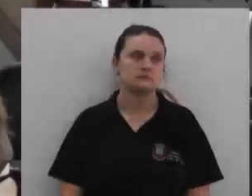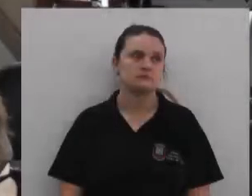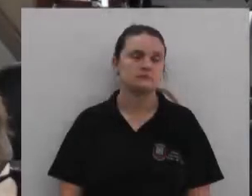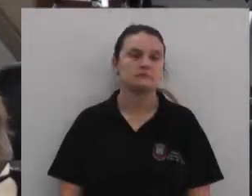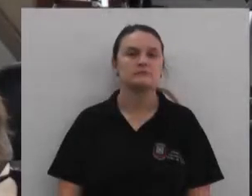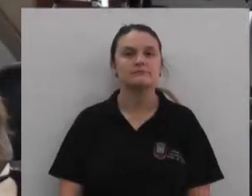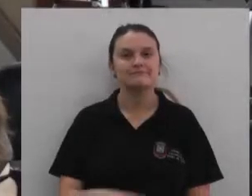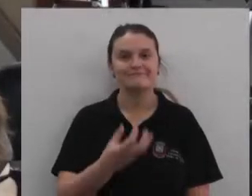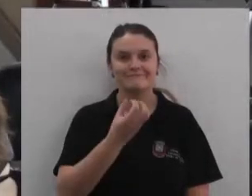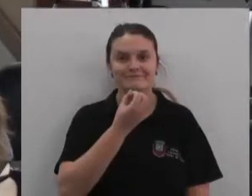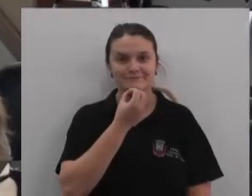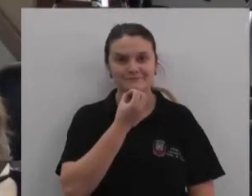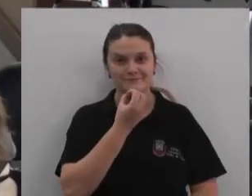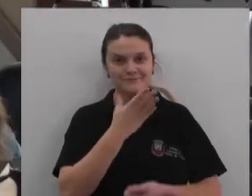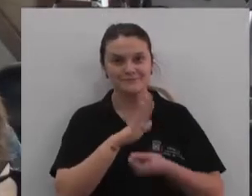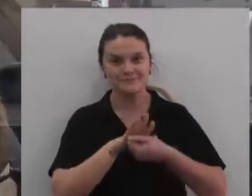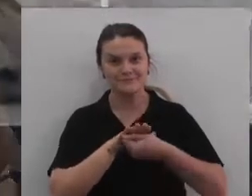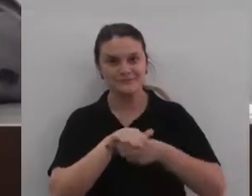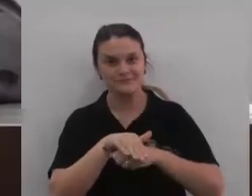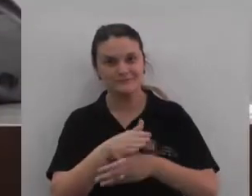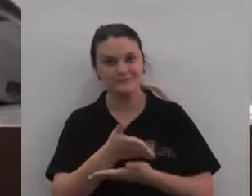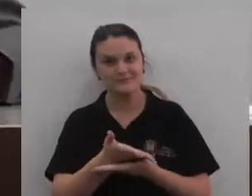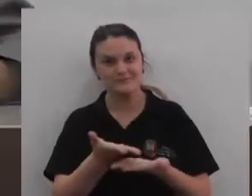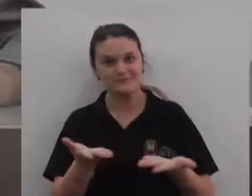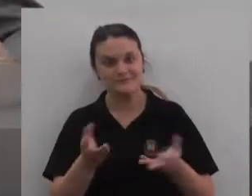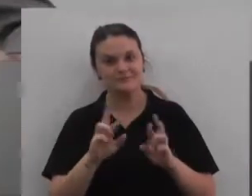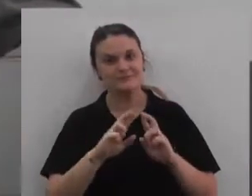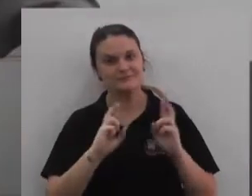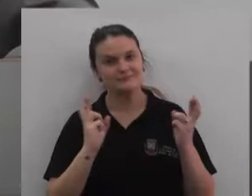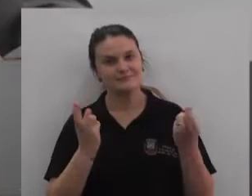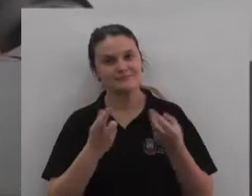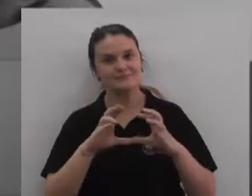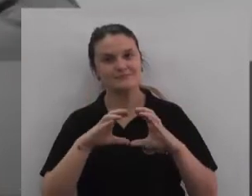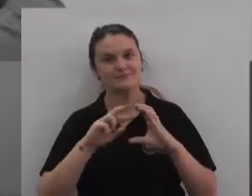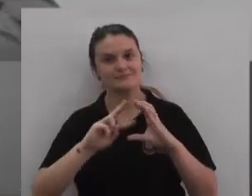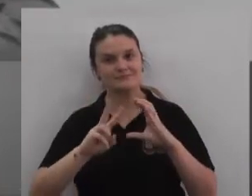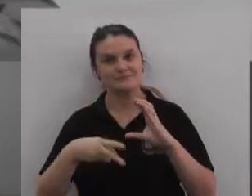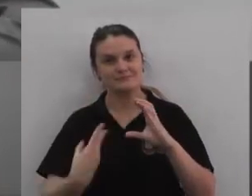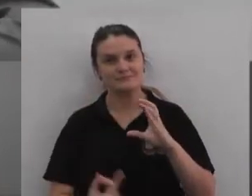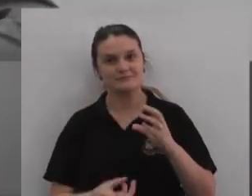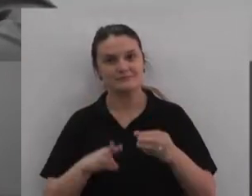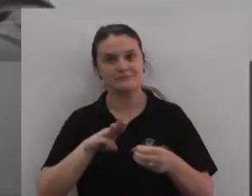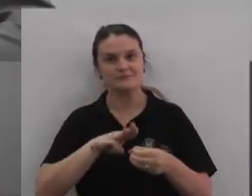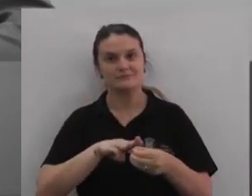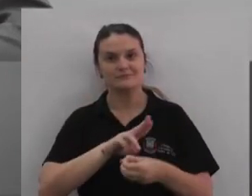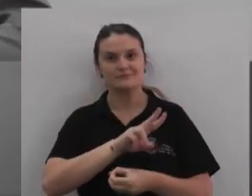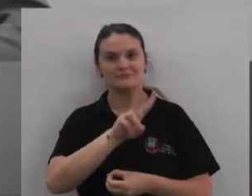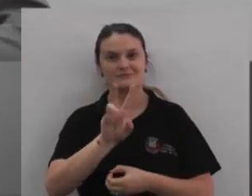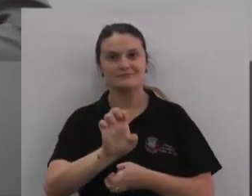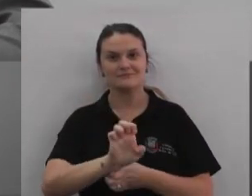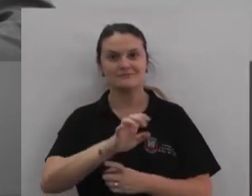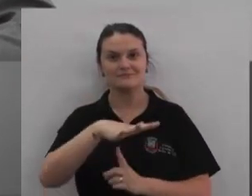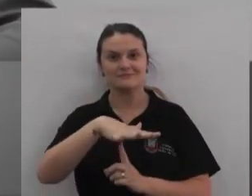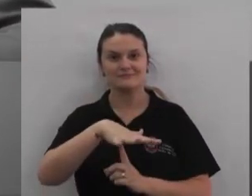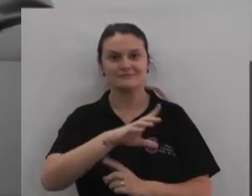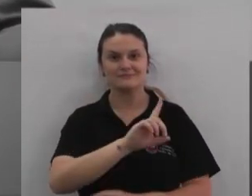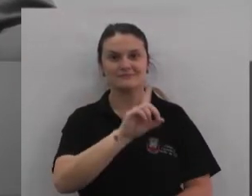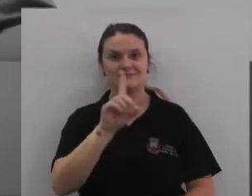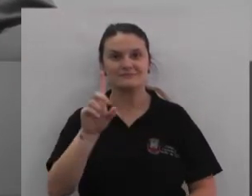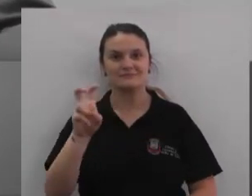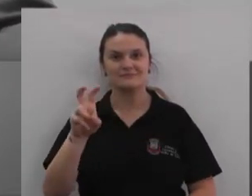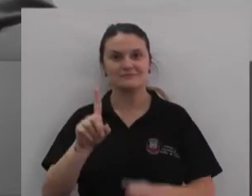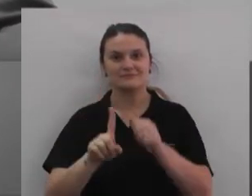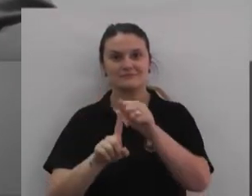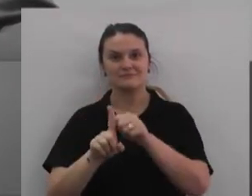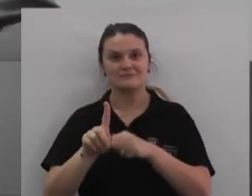Boa noite a todos. Reunião Ordinária da Câmara Municipal de União da Vitória, Estado do Paraná, do dia 5